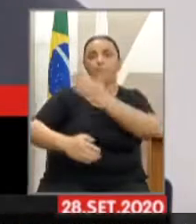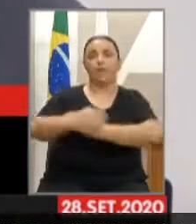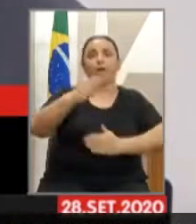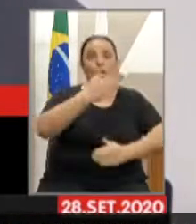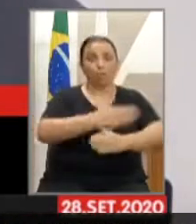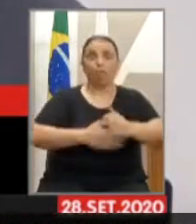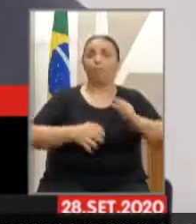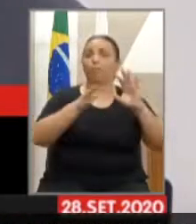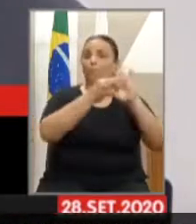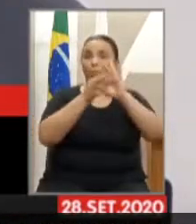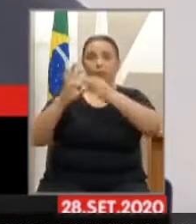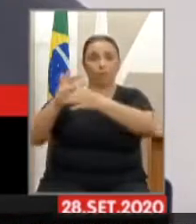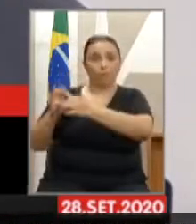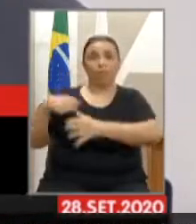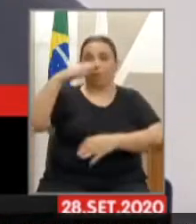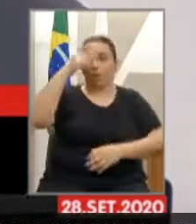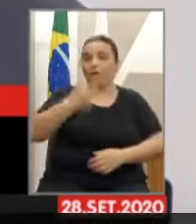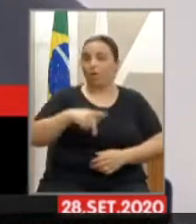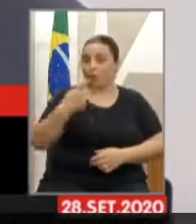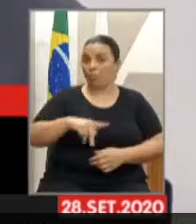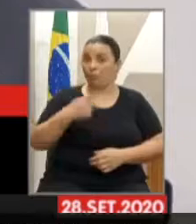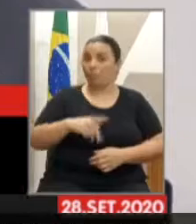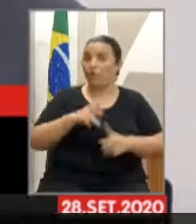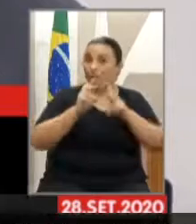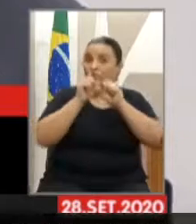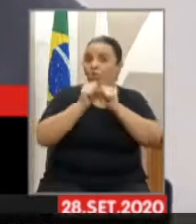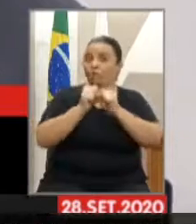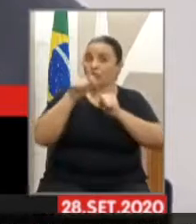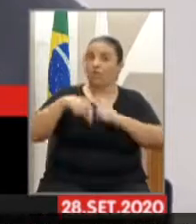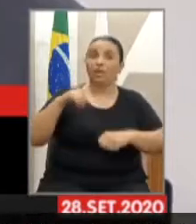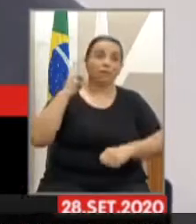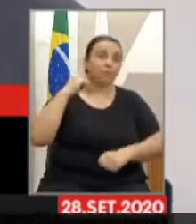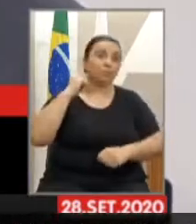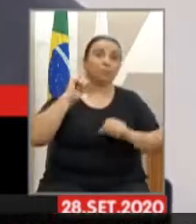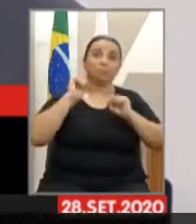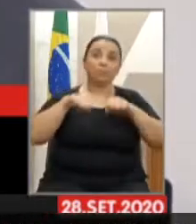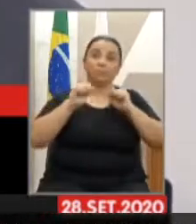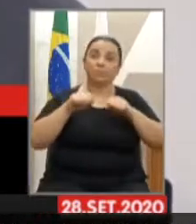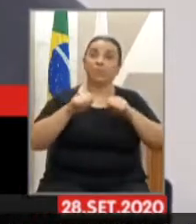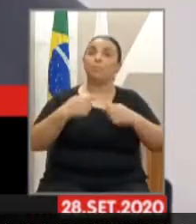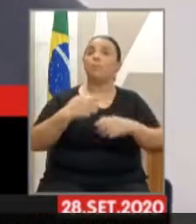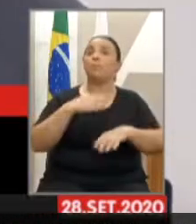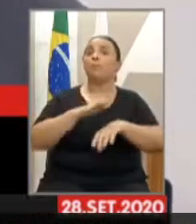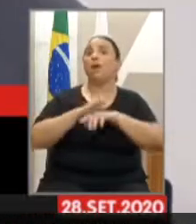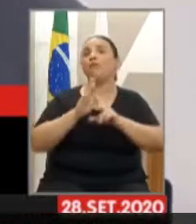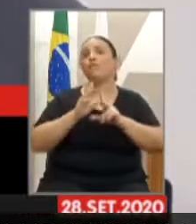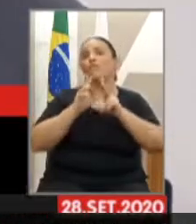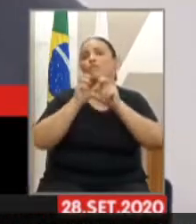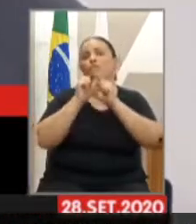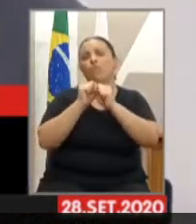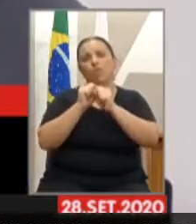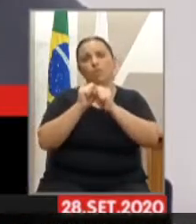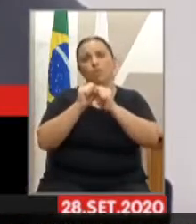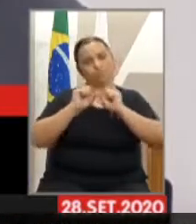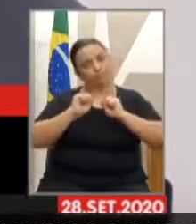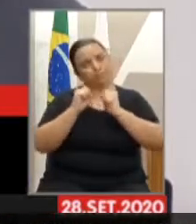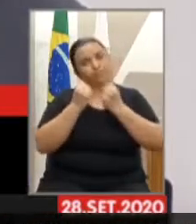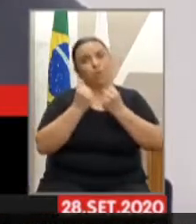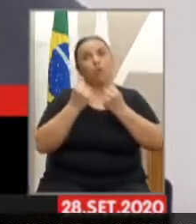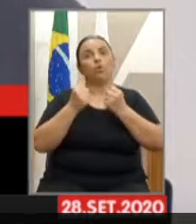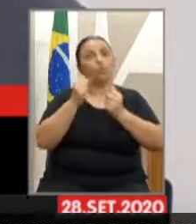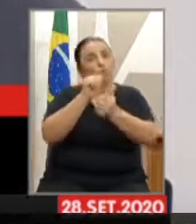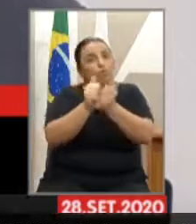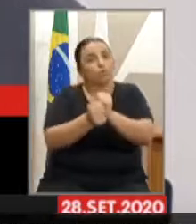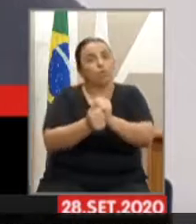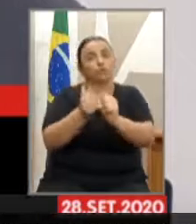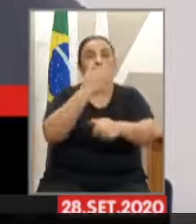Paralimpíada e Minas Gerais está precisando de fortalecer o esporte na Paralimpíada dentro do Brasil e dentro